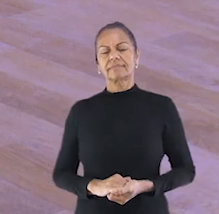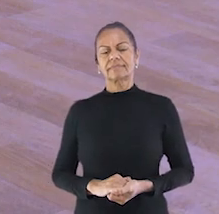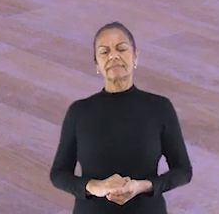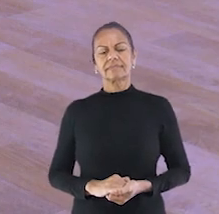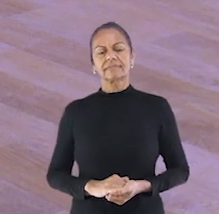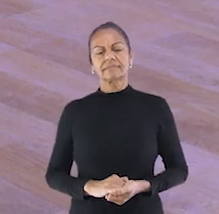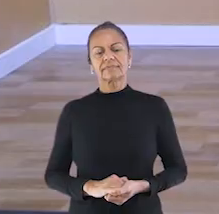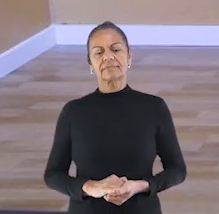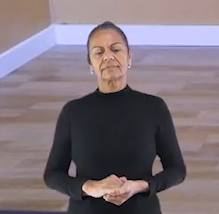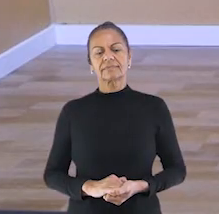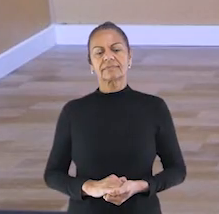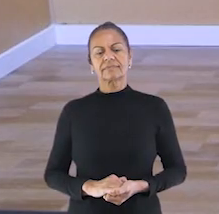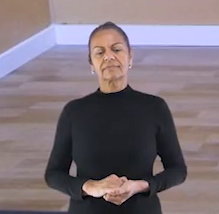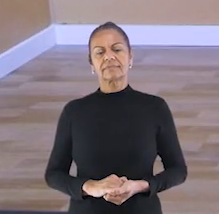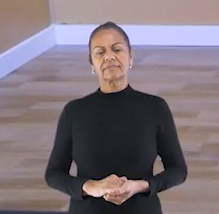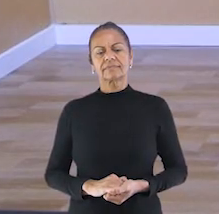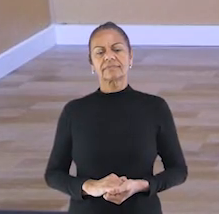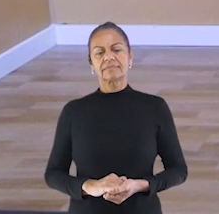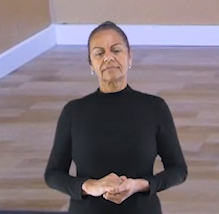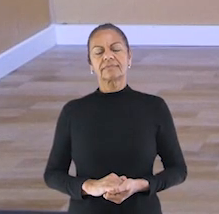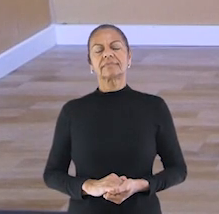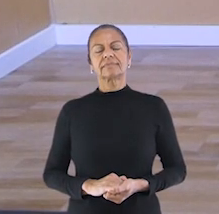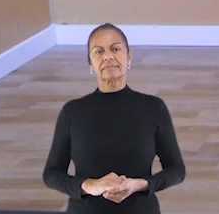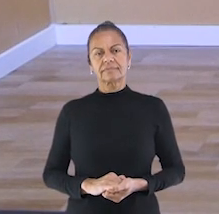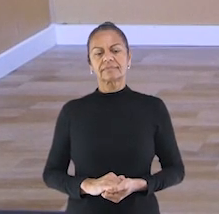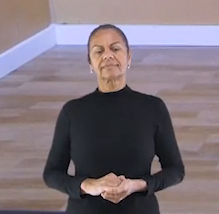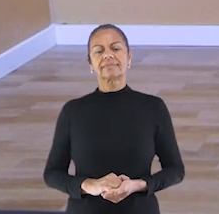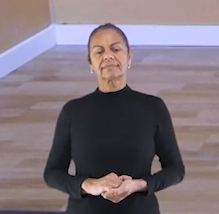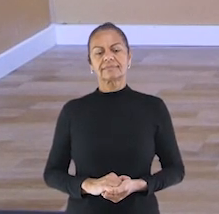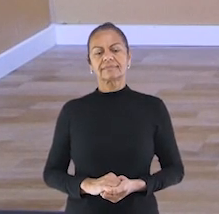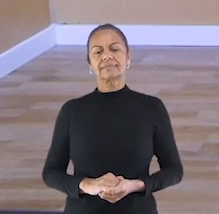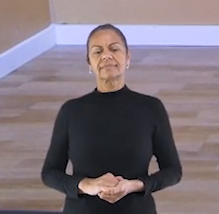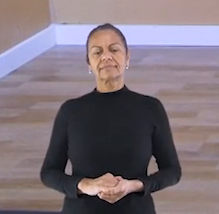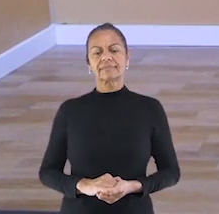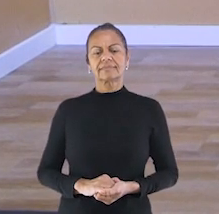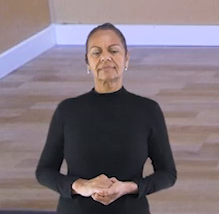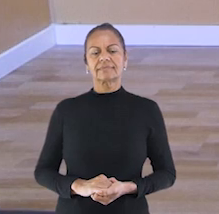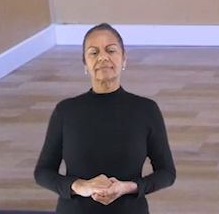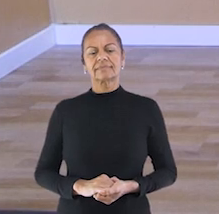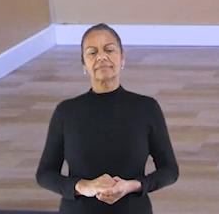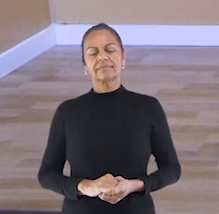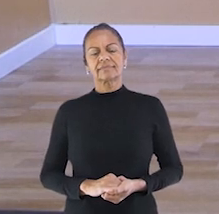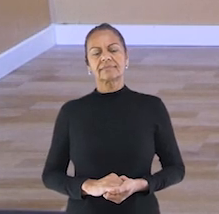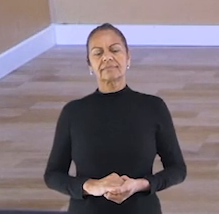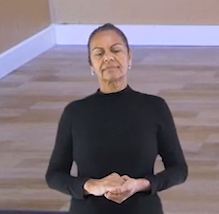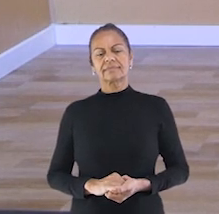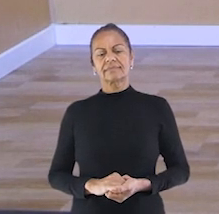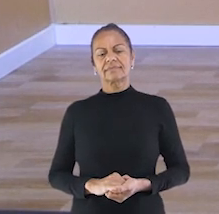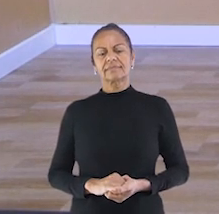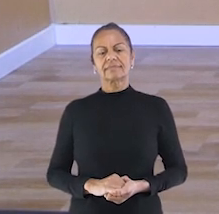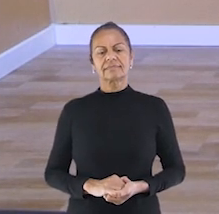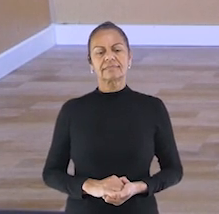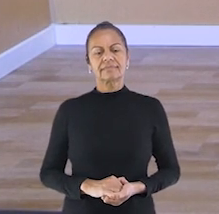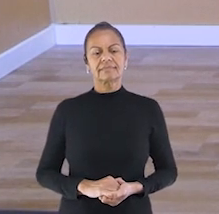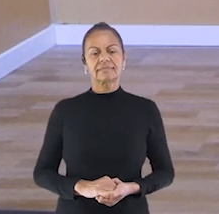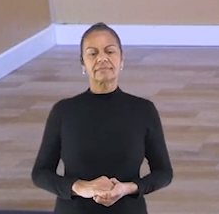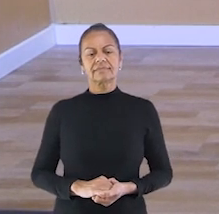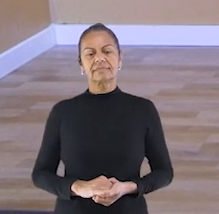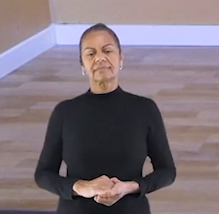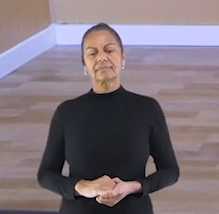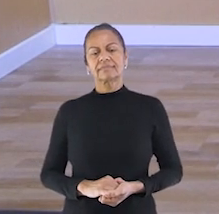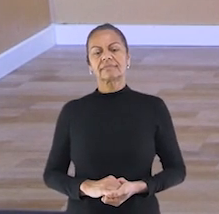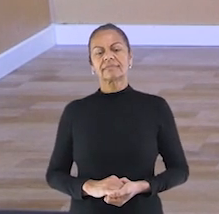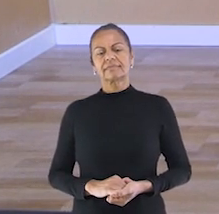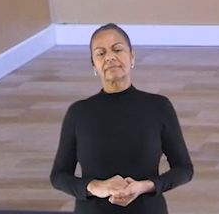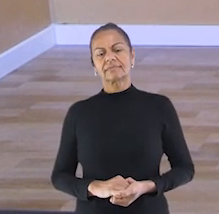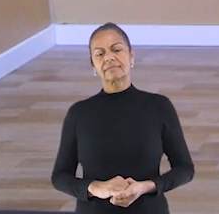Boa. Outra opção, ó. Puxa o joelhinho. Até você. Puxa pela posterior.